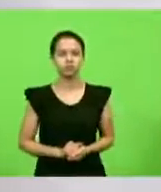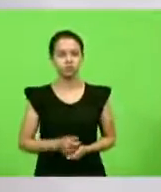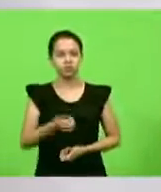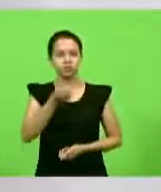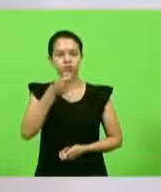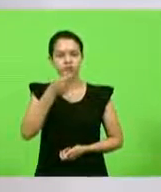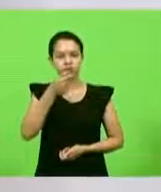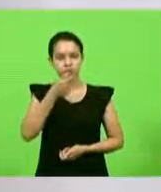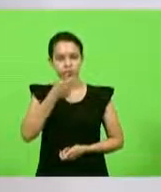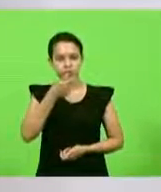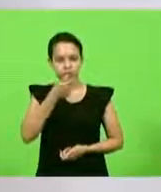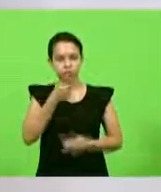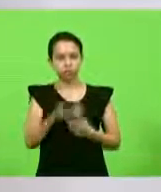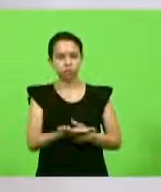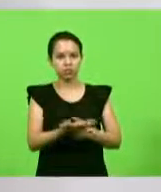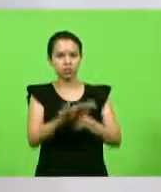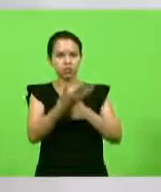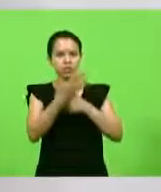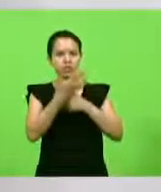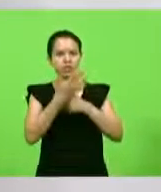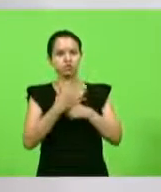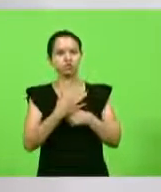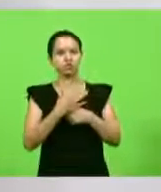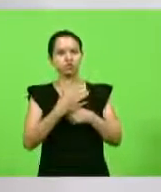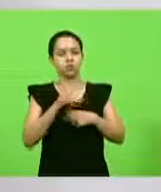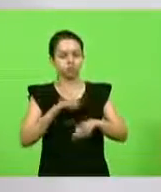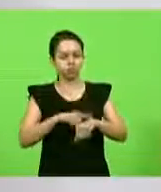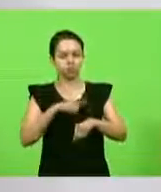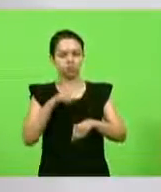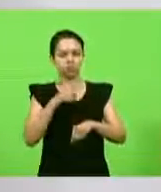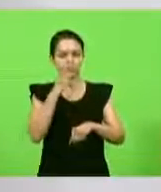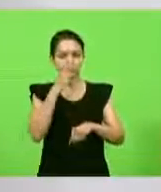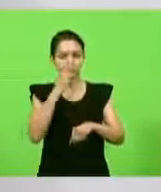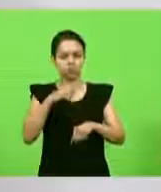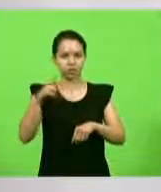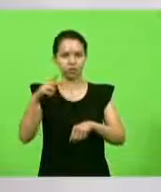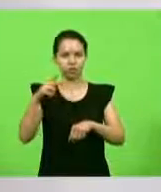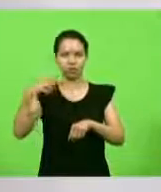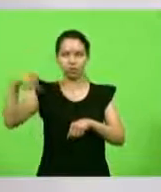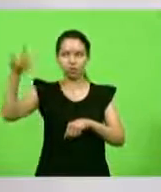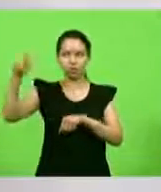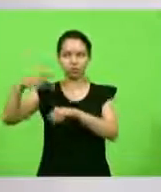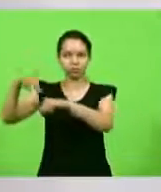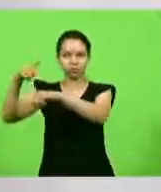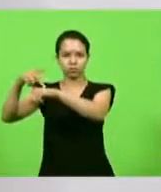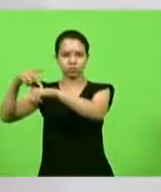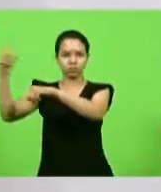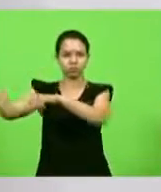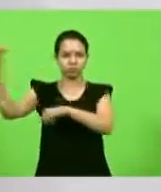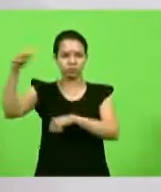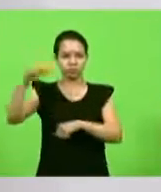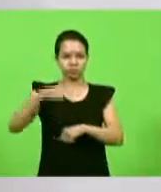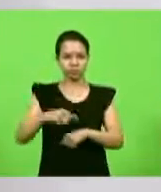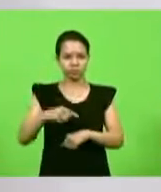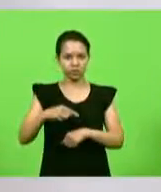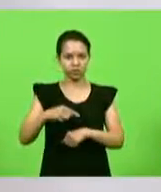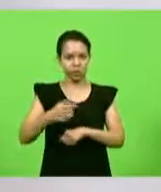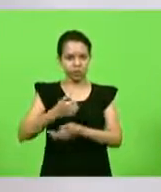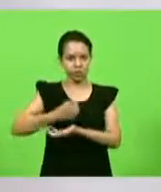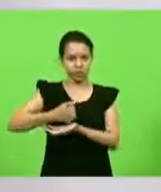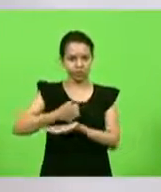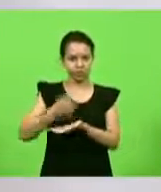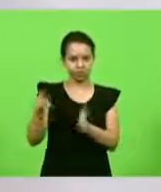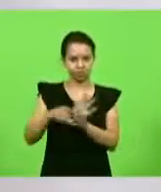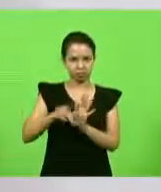remedia. O remédio é como se fosse um alienígena, você não pode patentear o que é a farmácia de Deus. Cloreto de